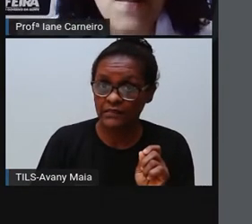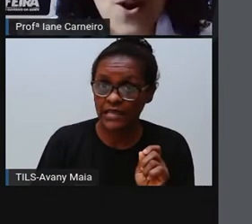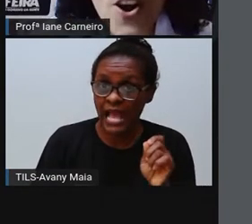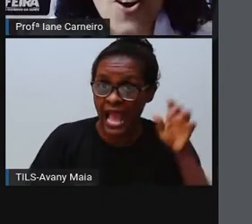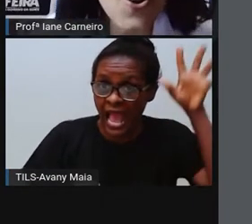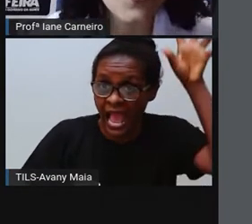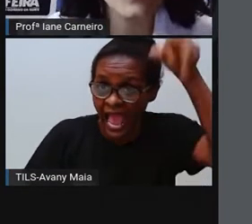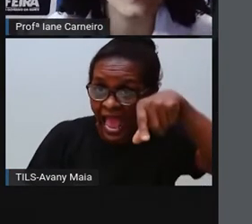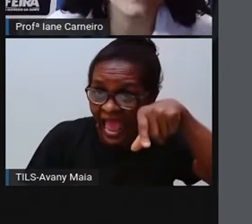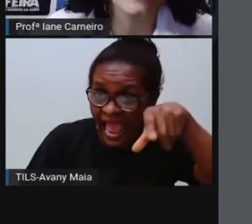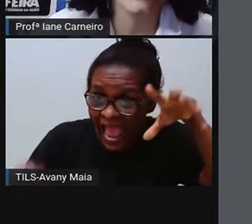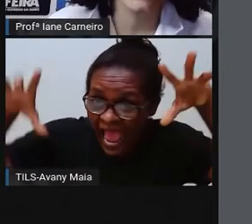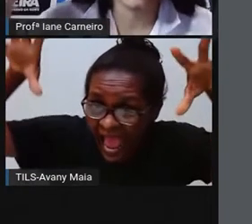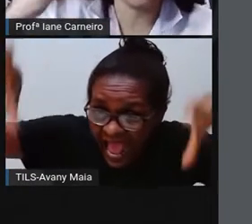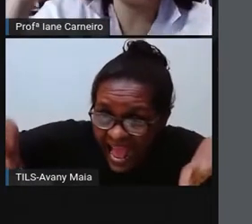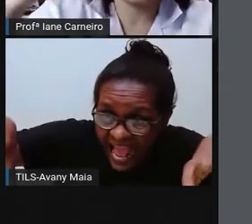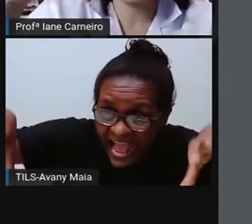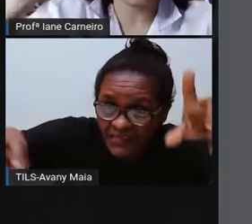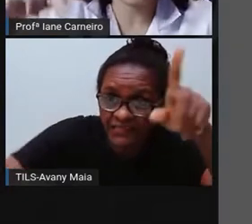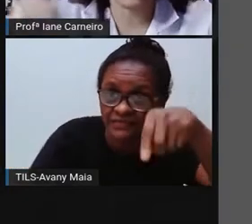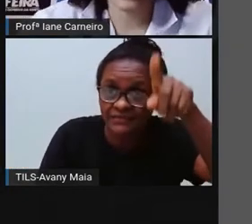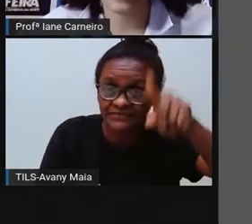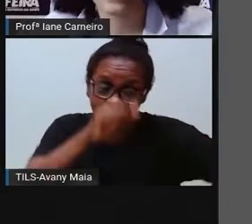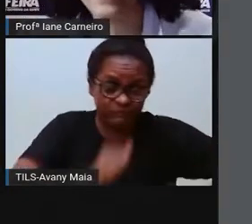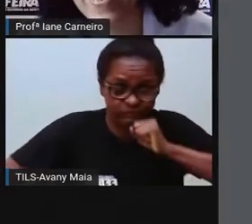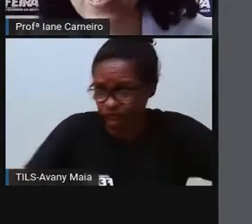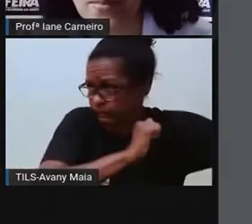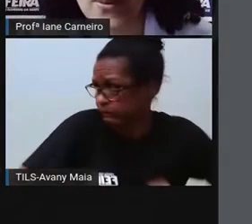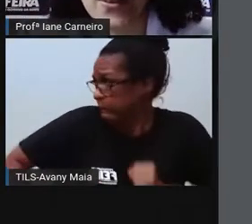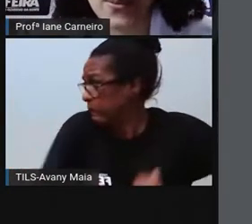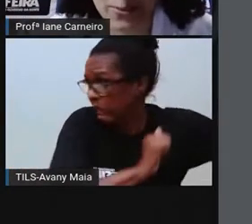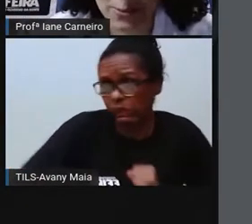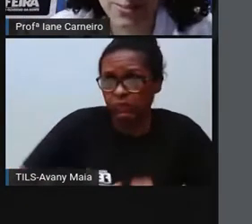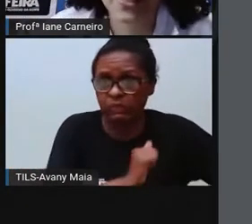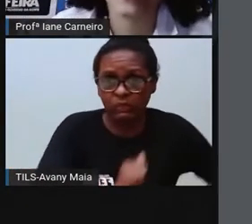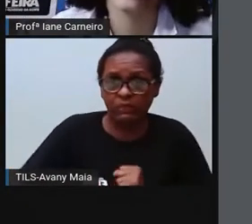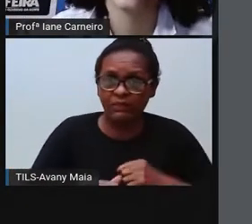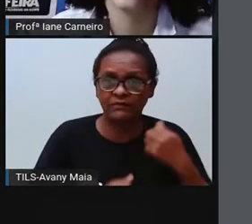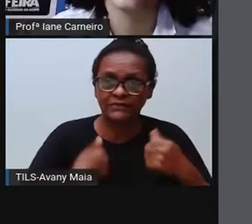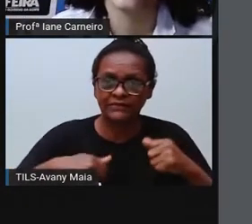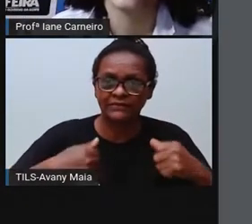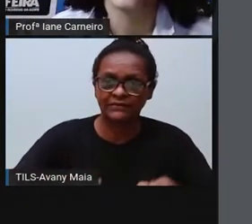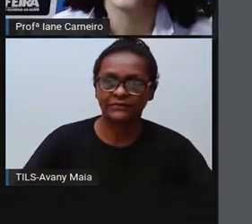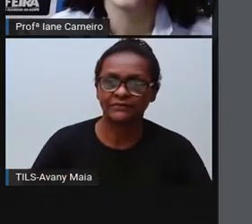É um monstro! Vai correndo nesse monstro.